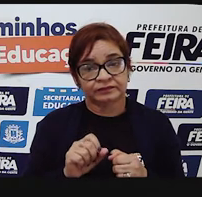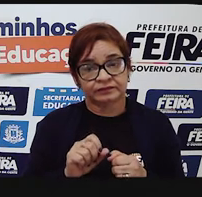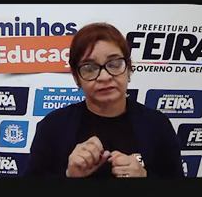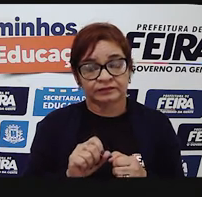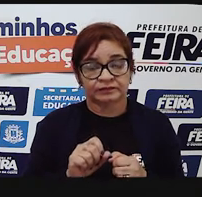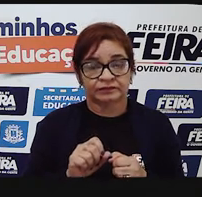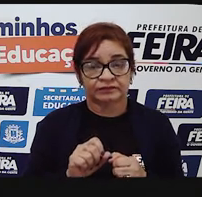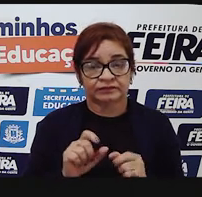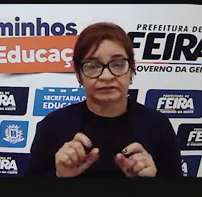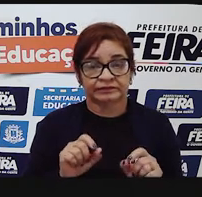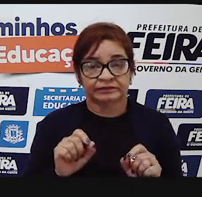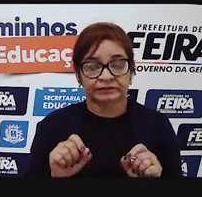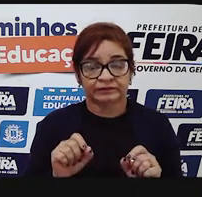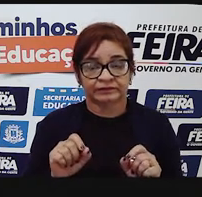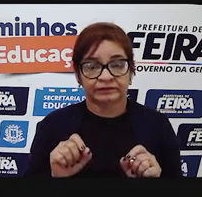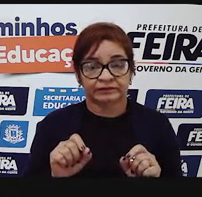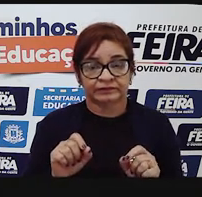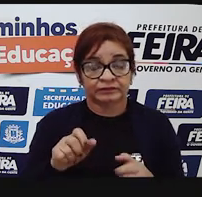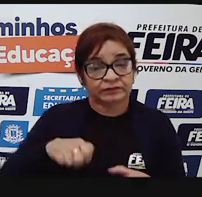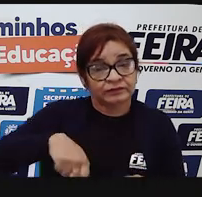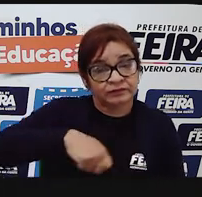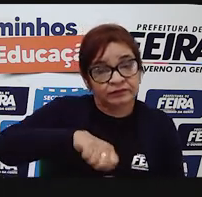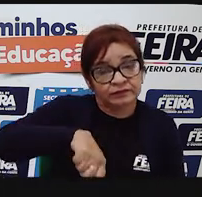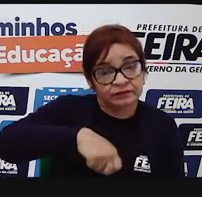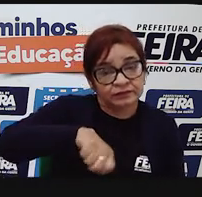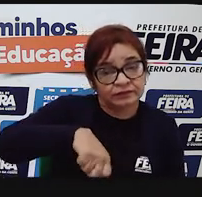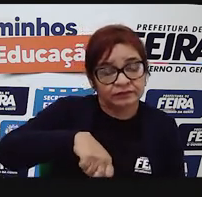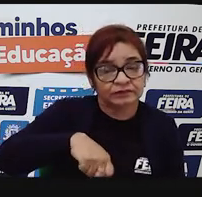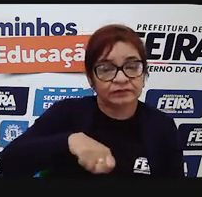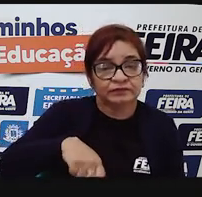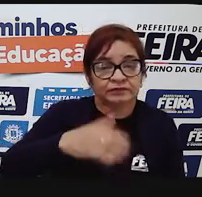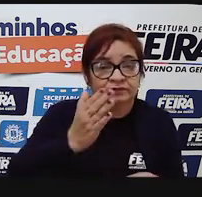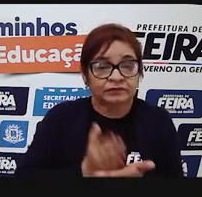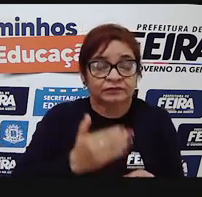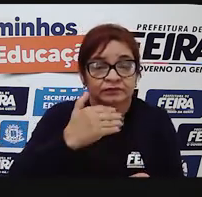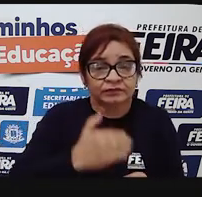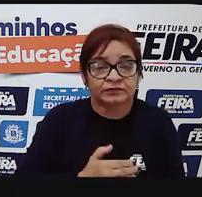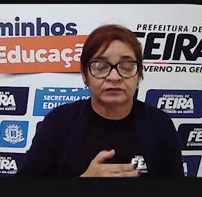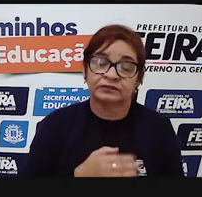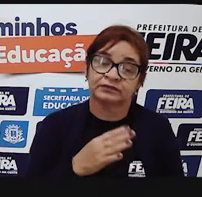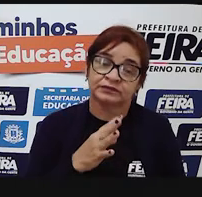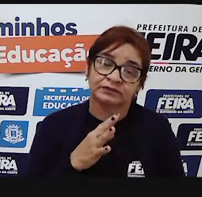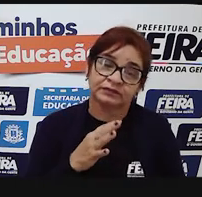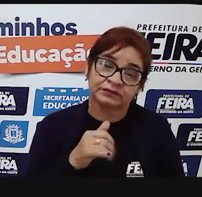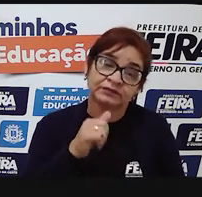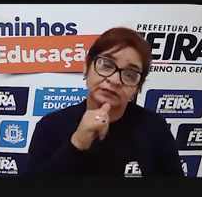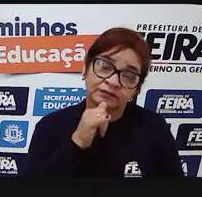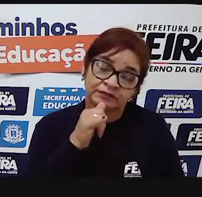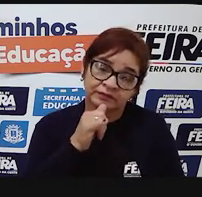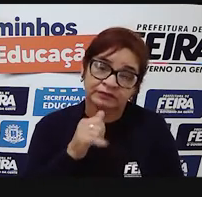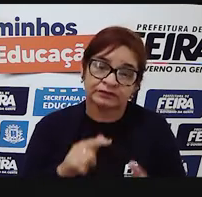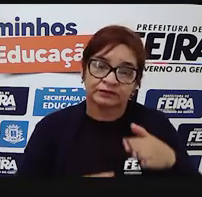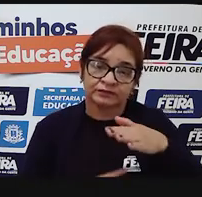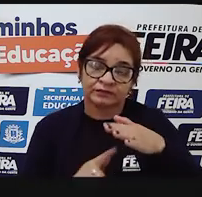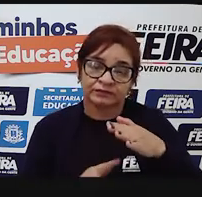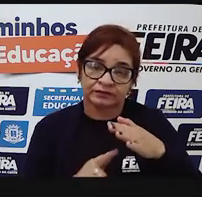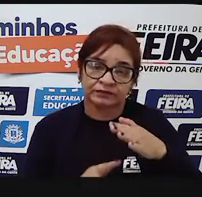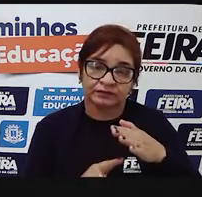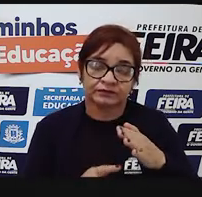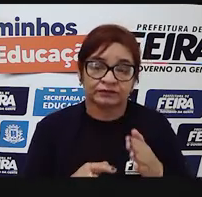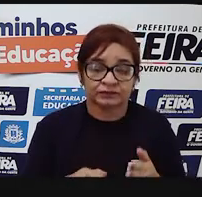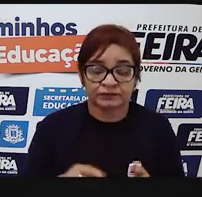para fazer um bolo, por exemplo, você está utilizando um gênero textual chamado